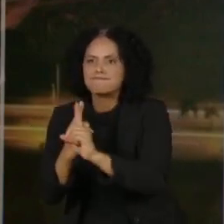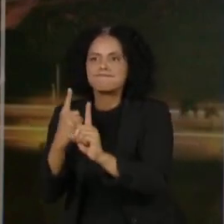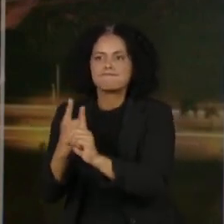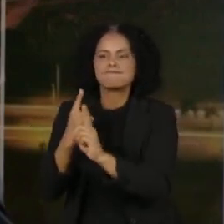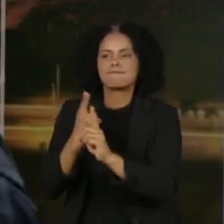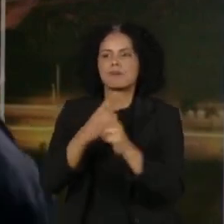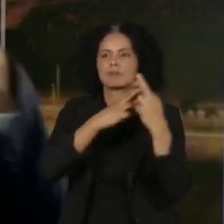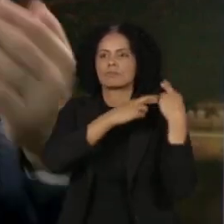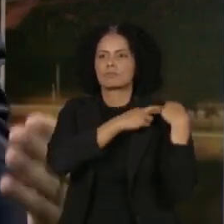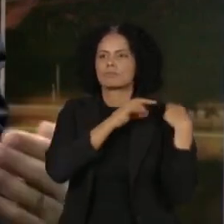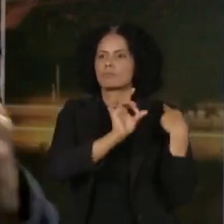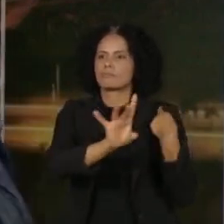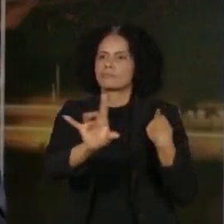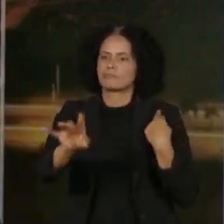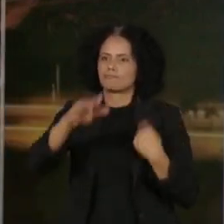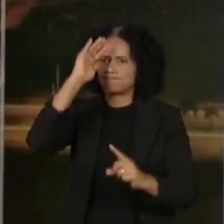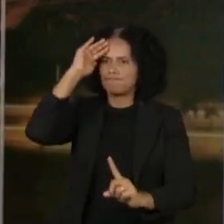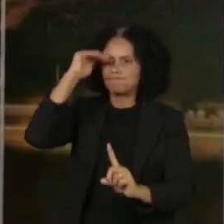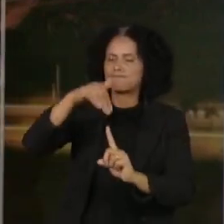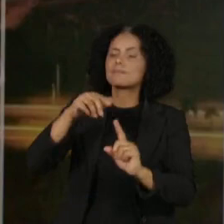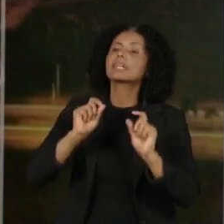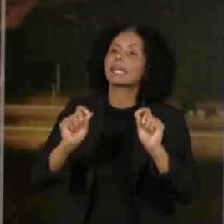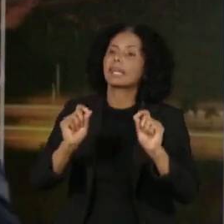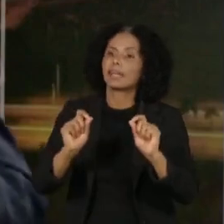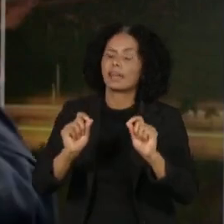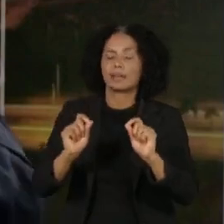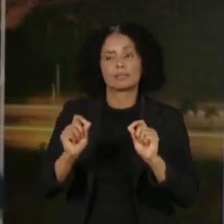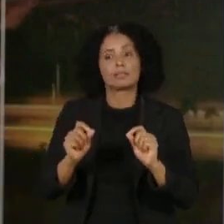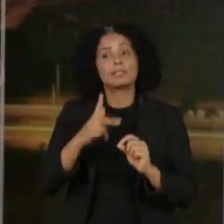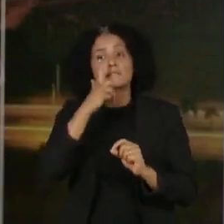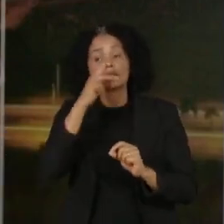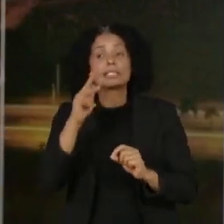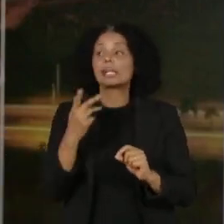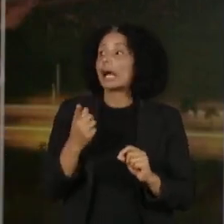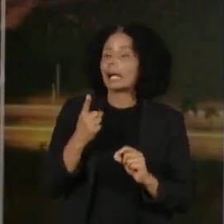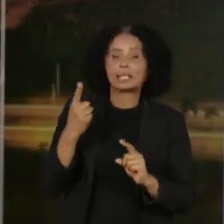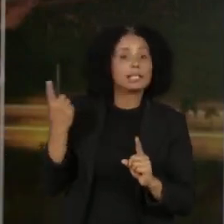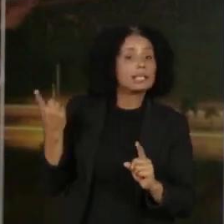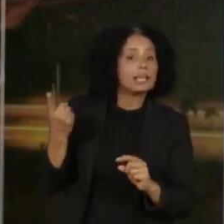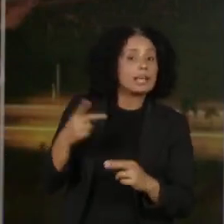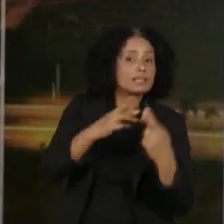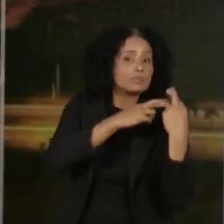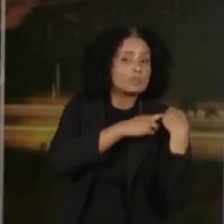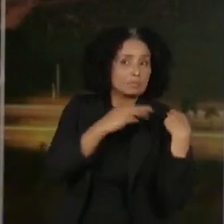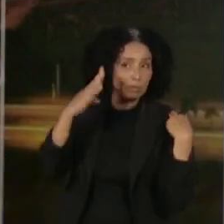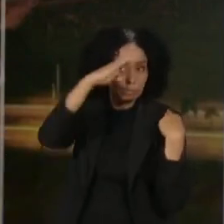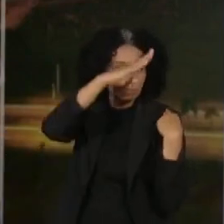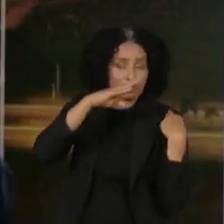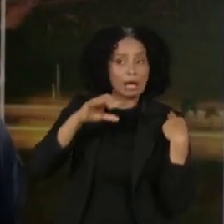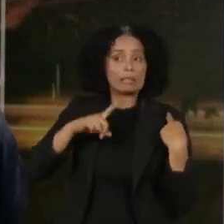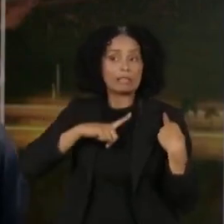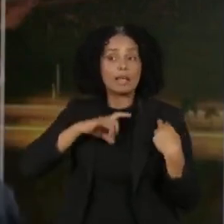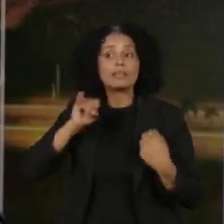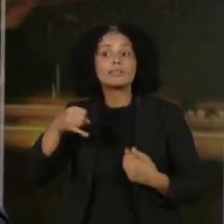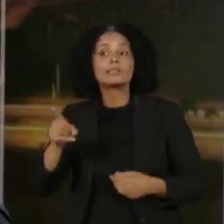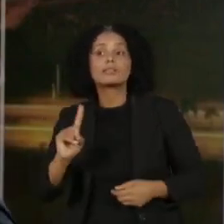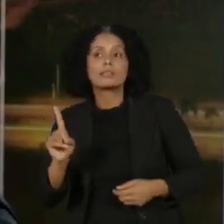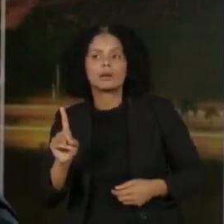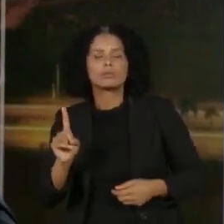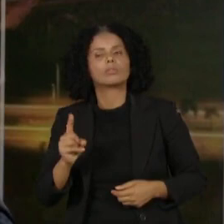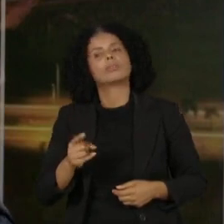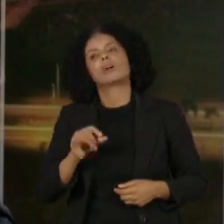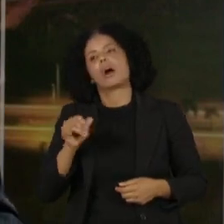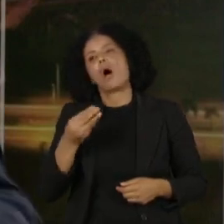tem responsabilidade. Se isso vai chegar ou não ao presidente Bolsonaro, só o processo de investigação dirá. O que para mim está